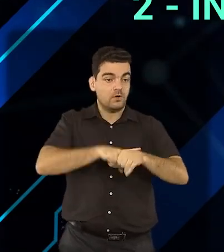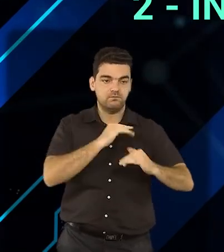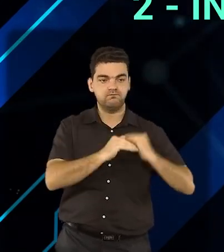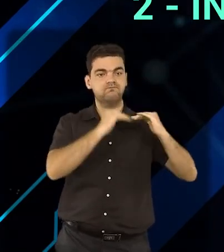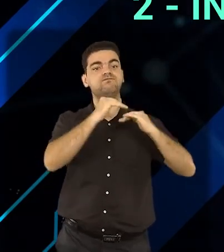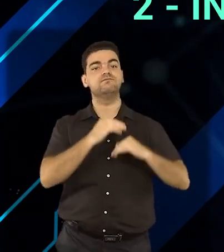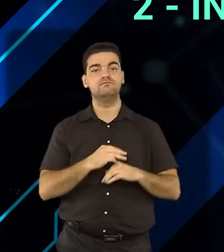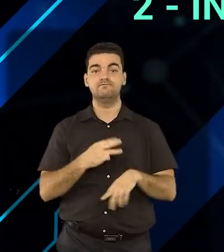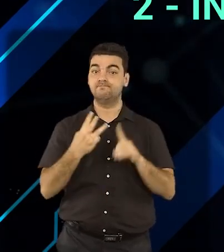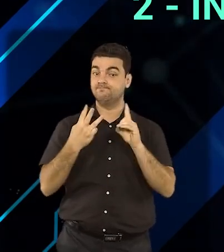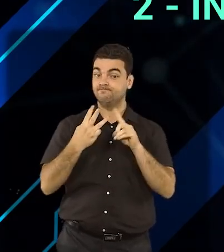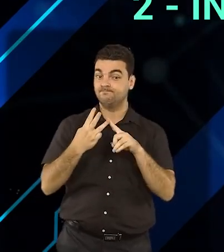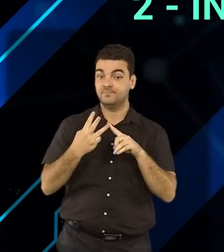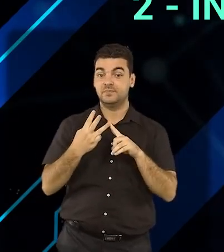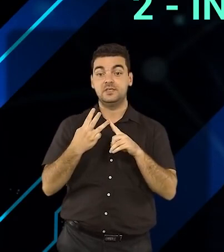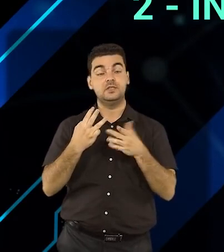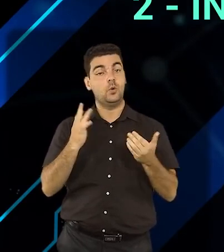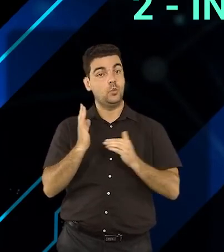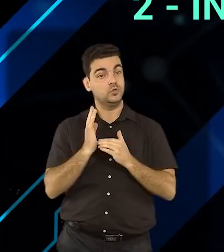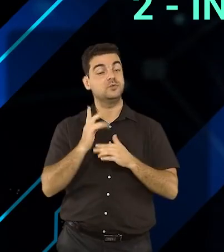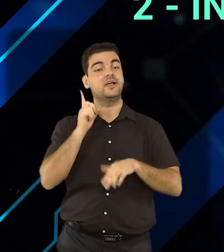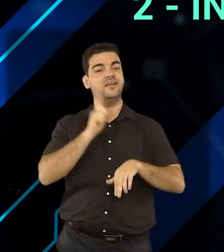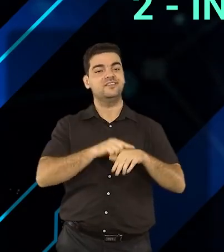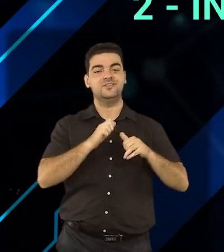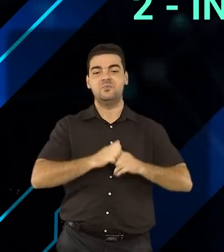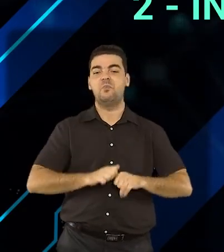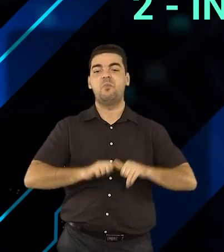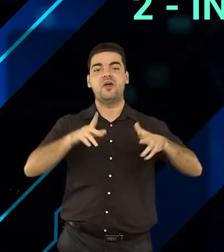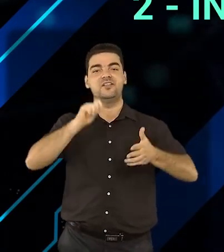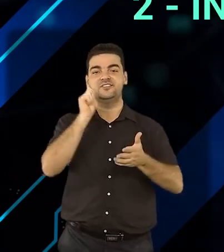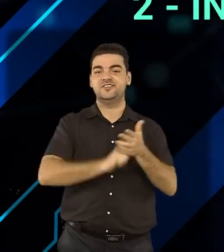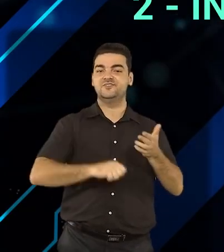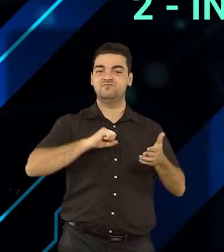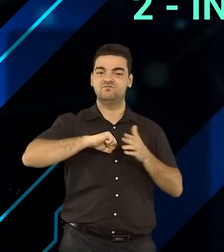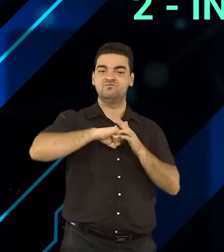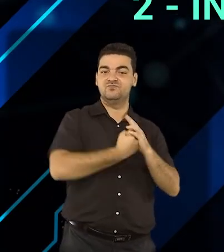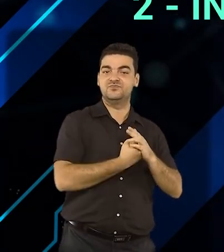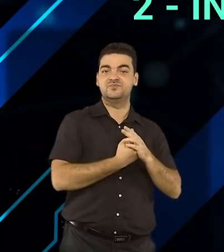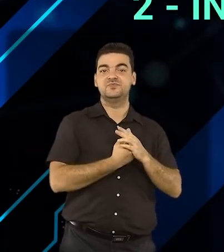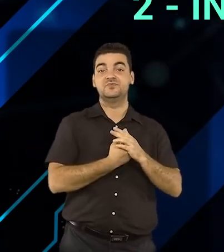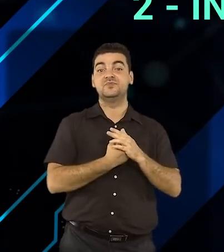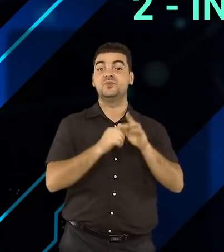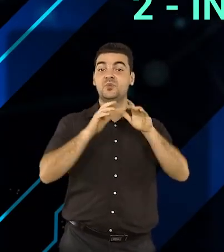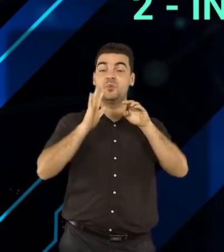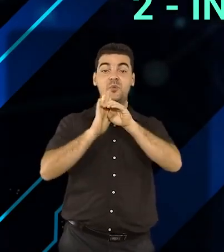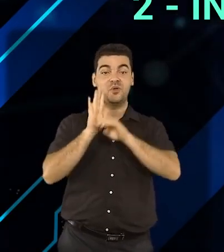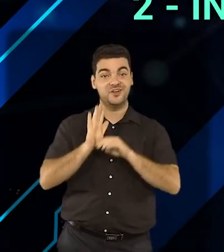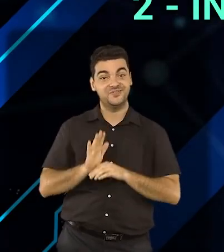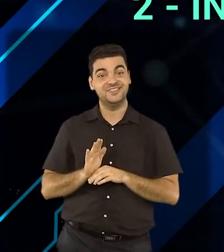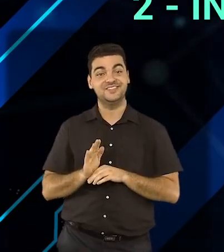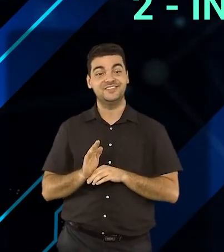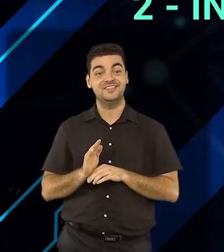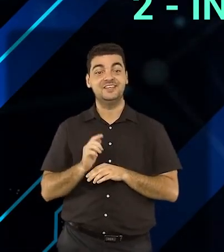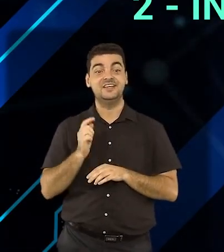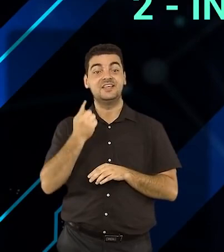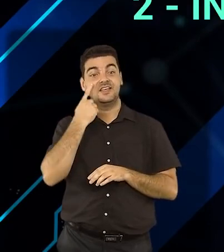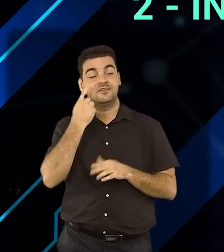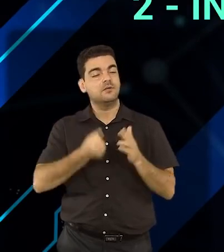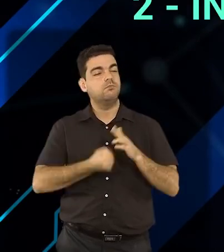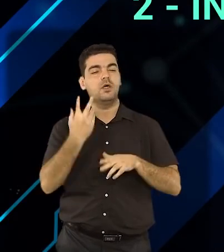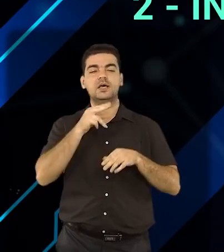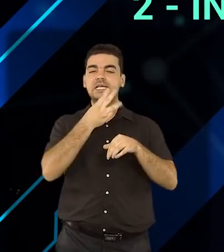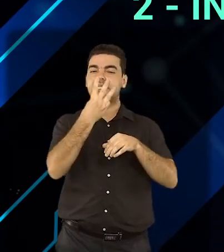desenvolvimento e, finalmente, na cerimônia de assinatura e lacração, quando os programas recebem várias